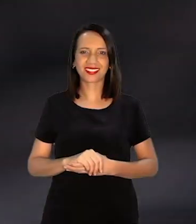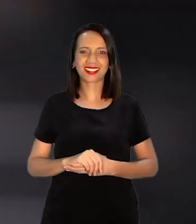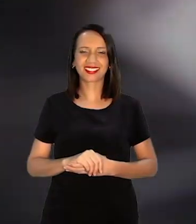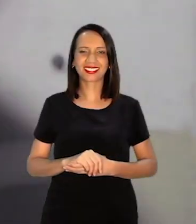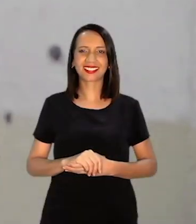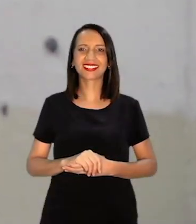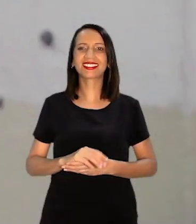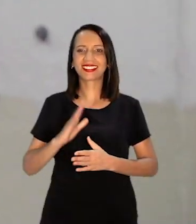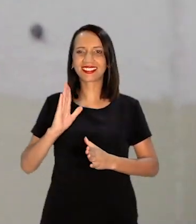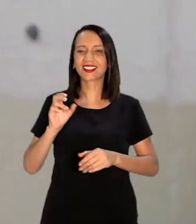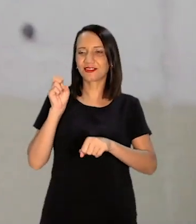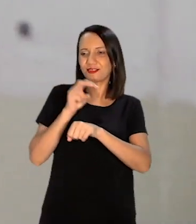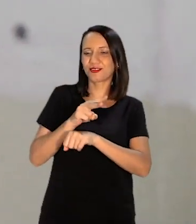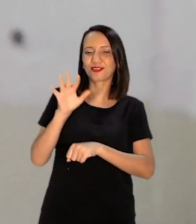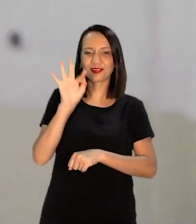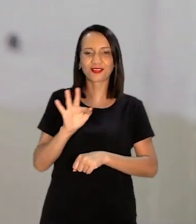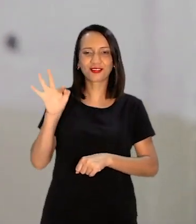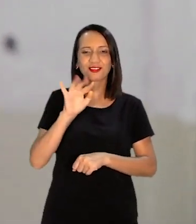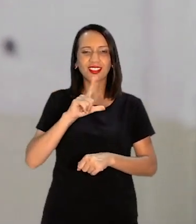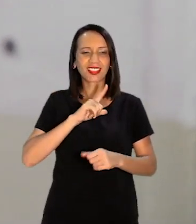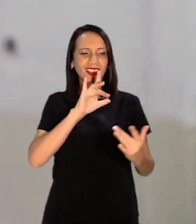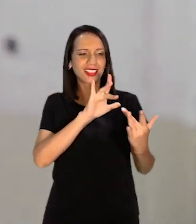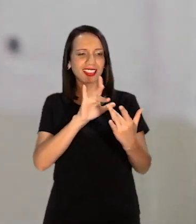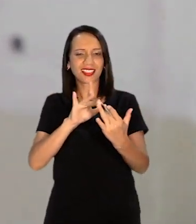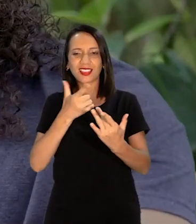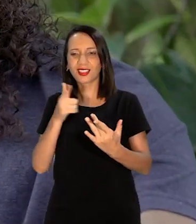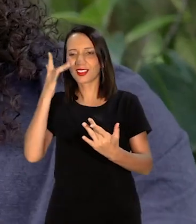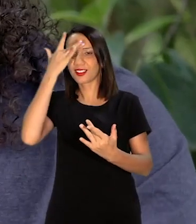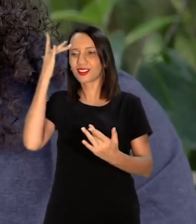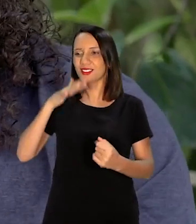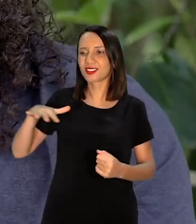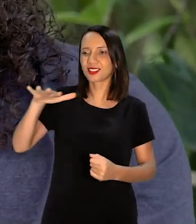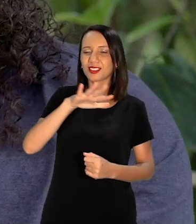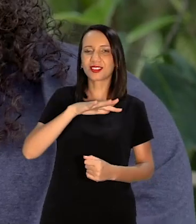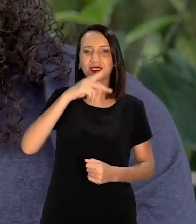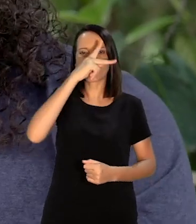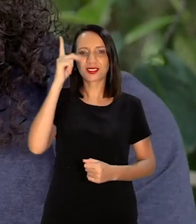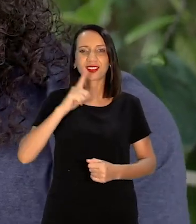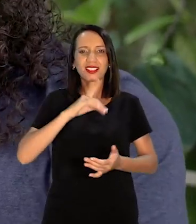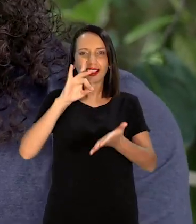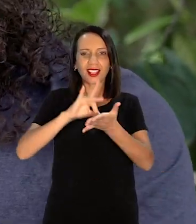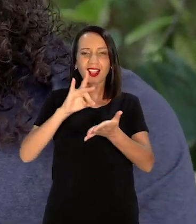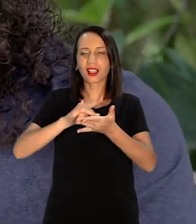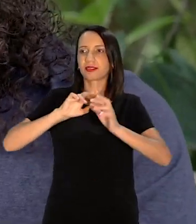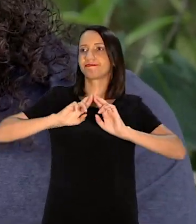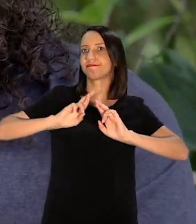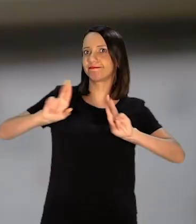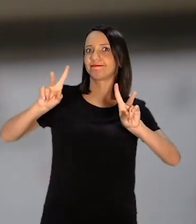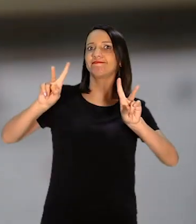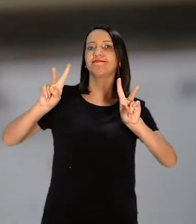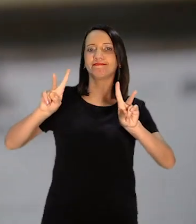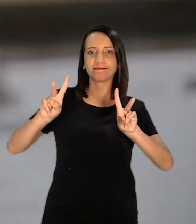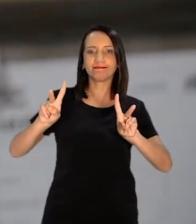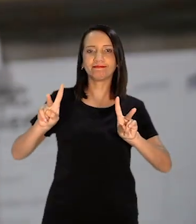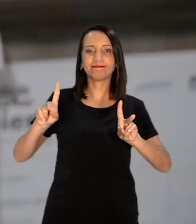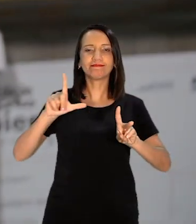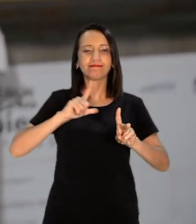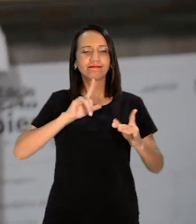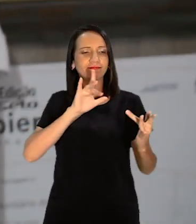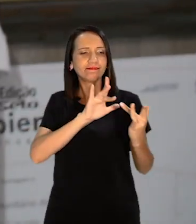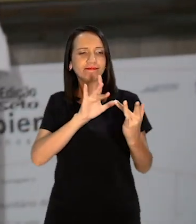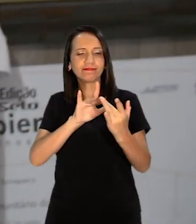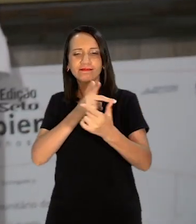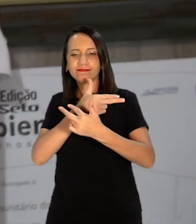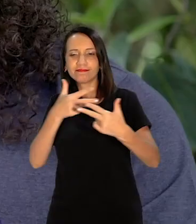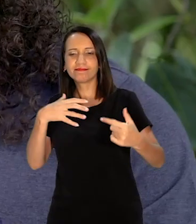Chegando na universidade Tendo contato com outras pessoas Professor Maurício Realidades totalmente diferentes Você começa a ter contato